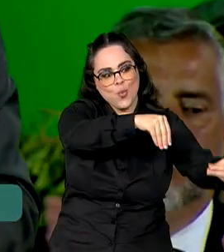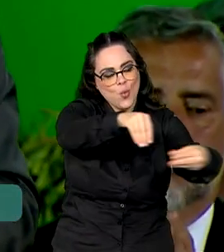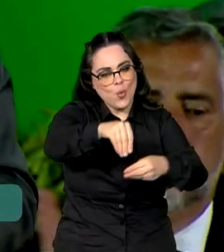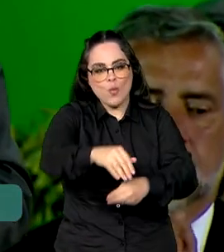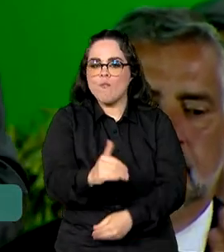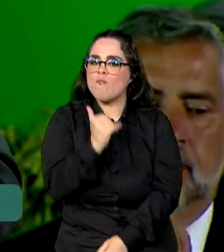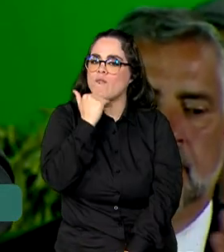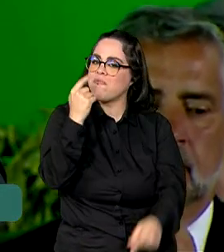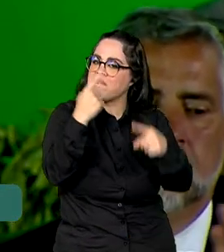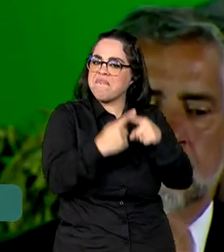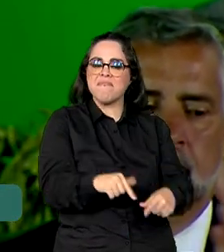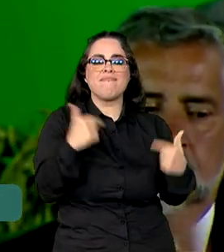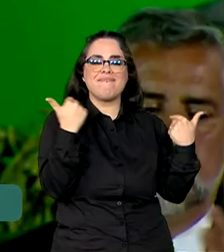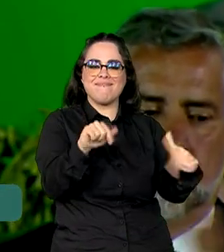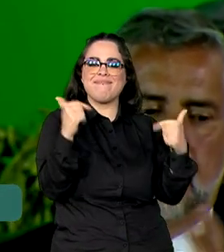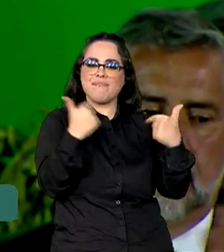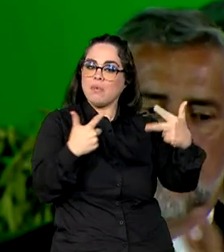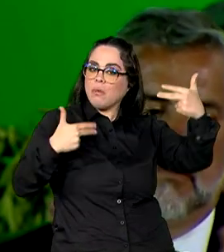não tem ninguém para competir com o Brasil. é modelo Brasil.